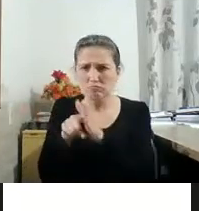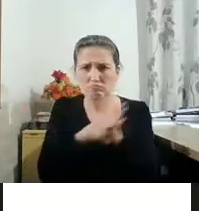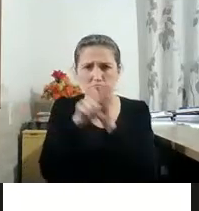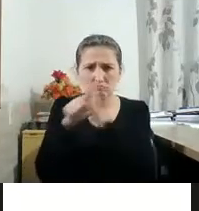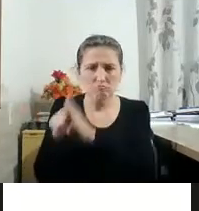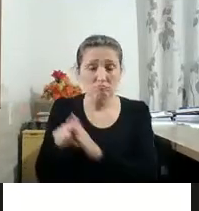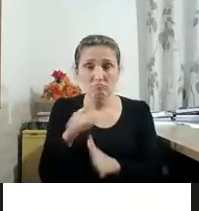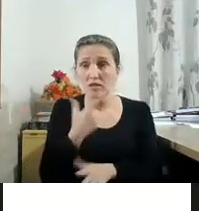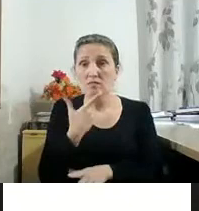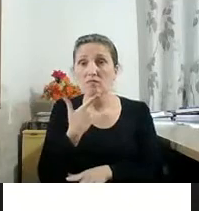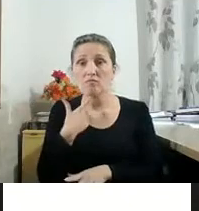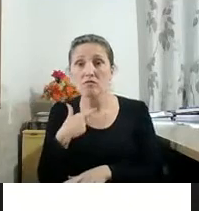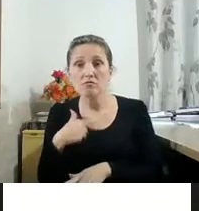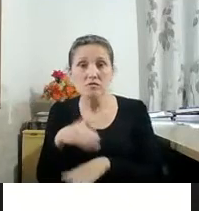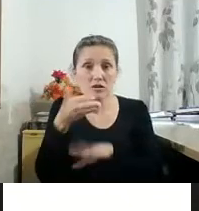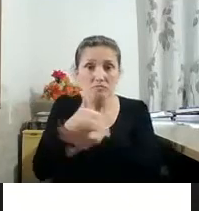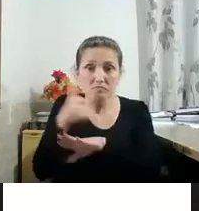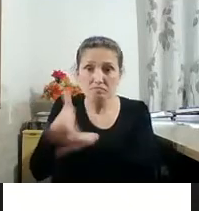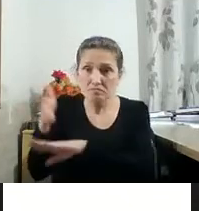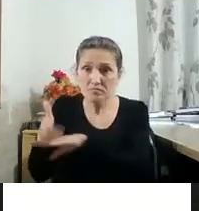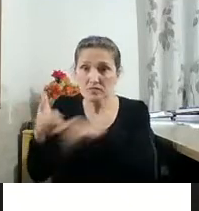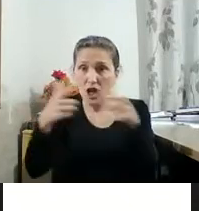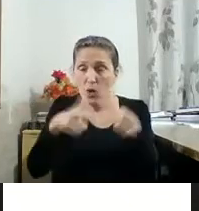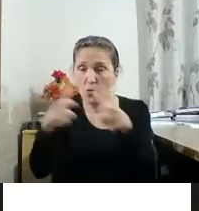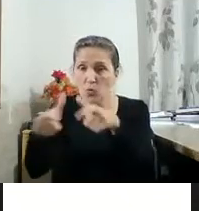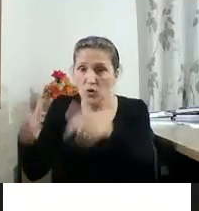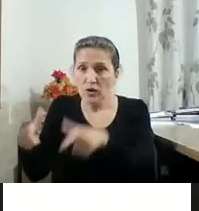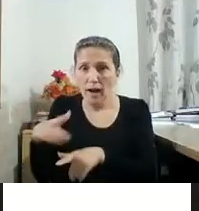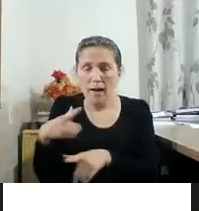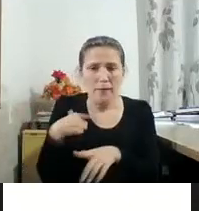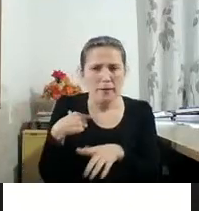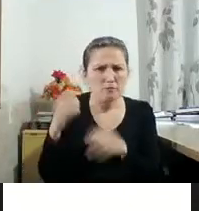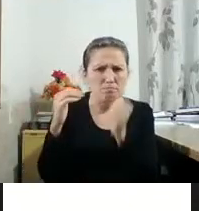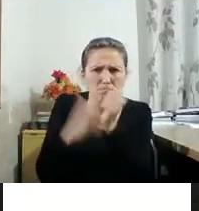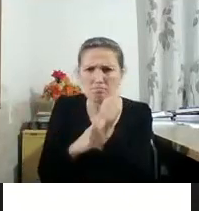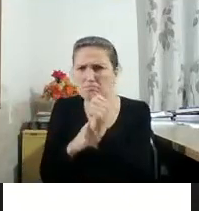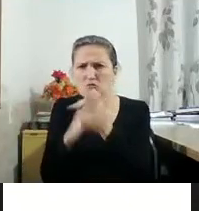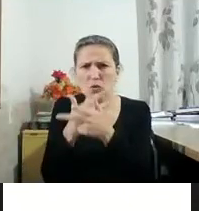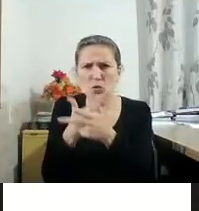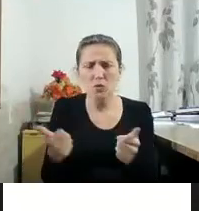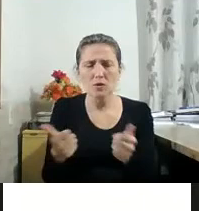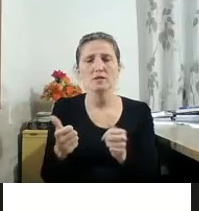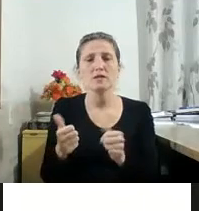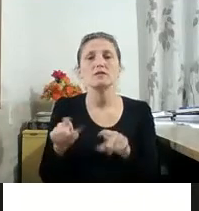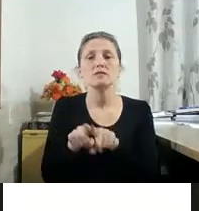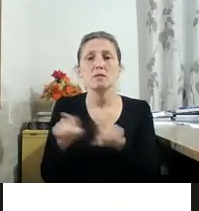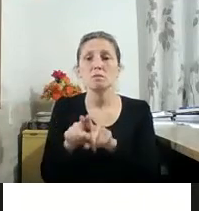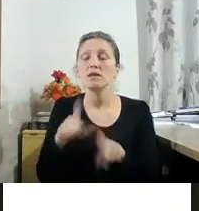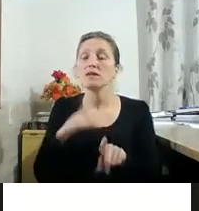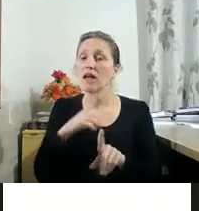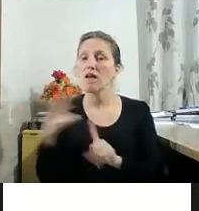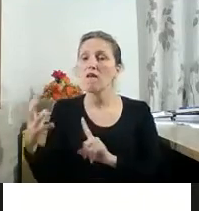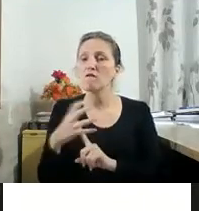desejo de adentrar territórios misteriosos encobertos pelo mundo concreto sofrem outras influências,